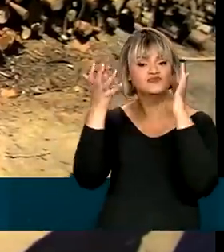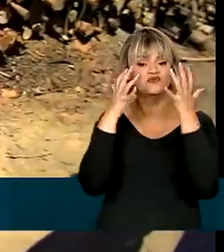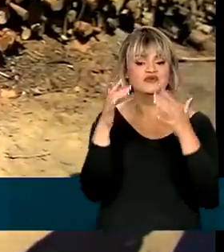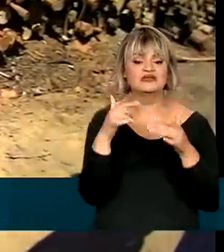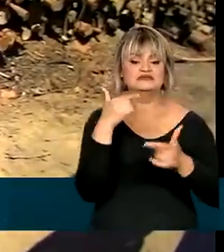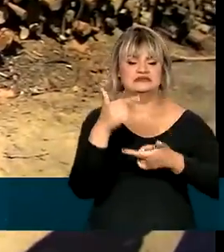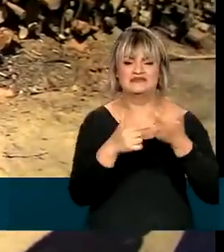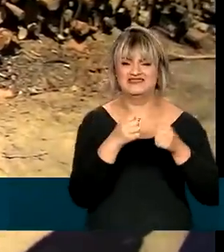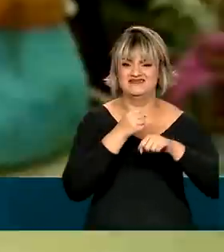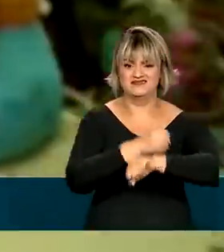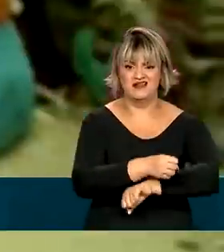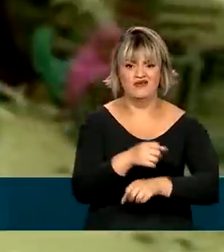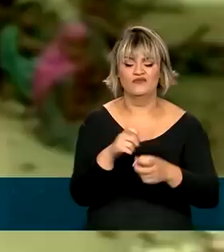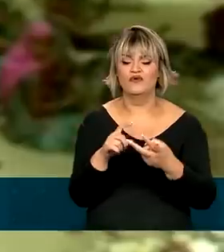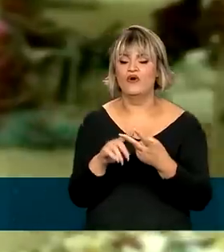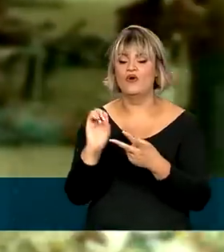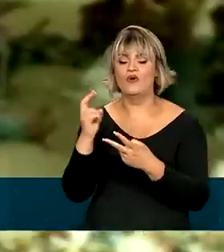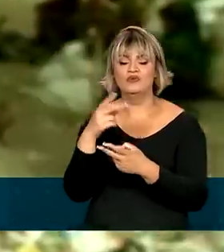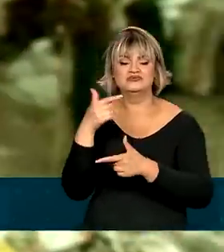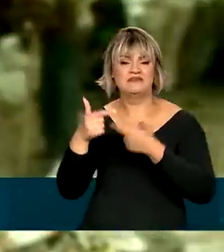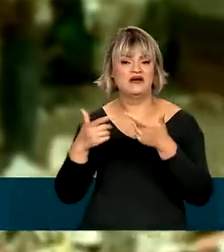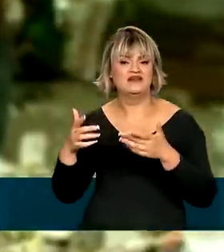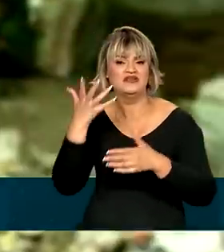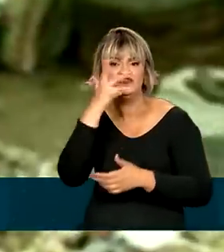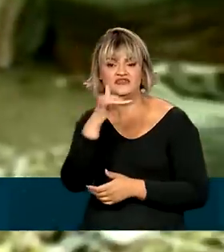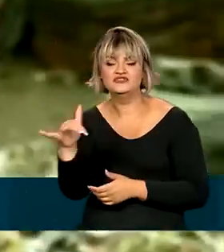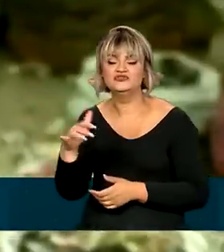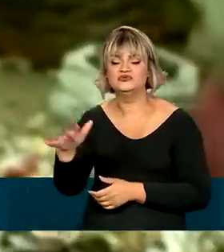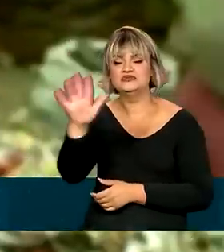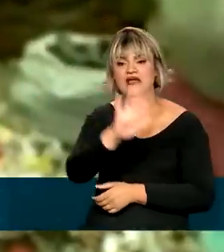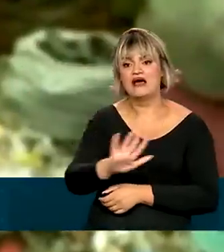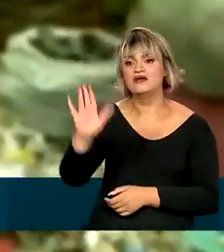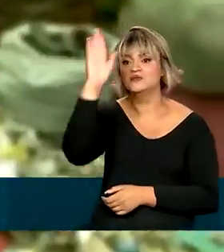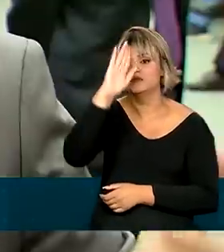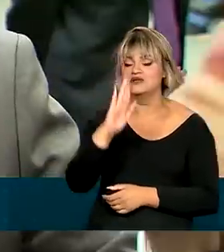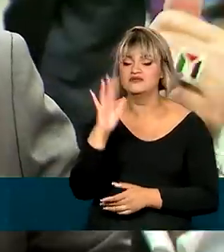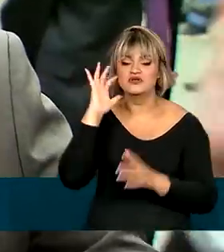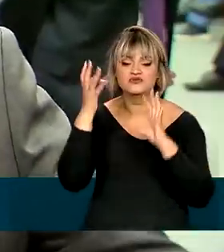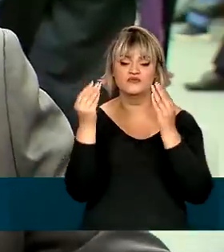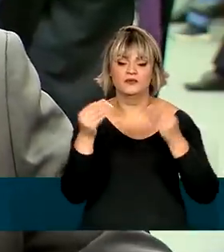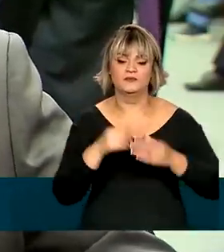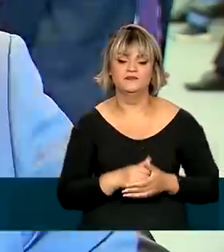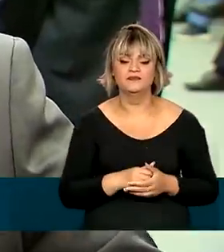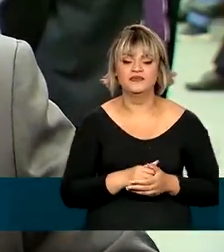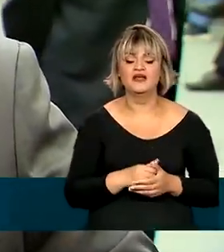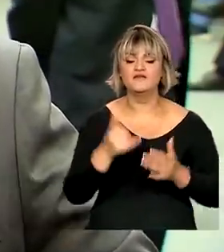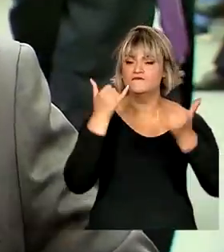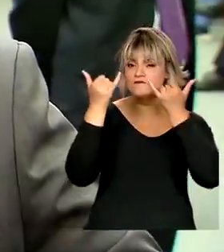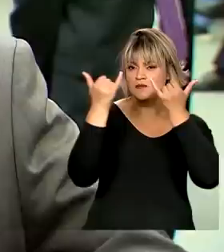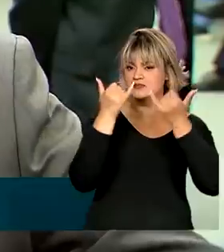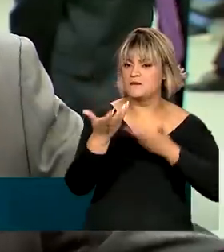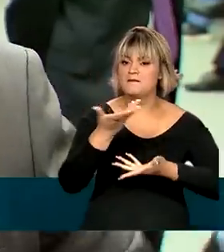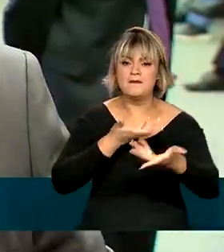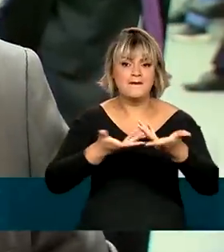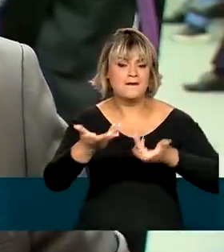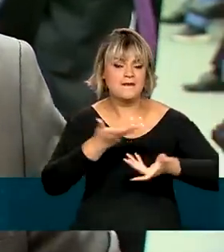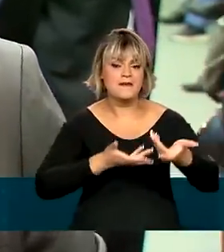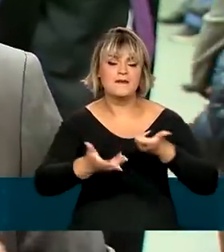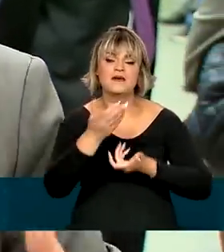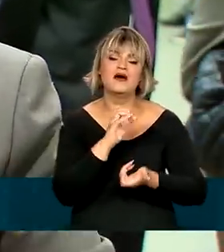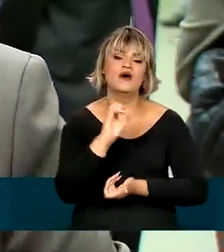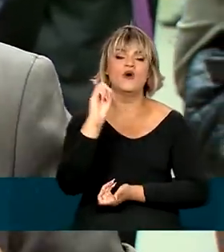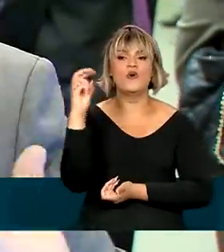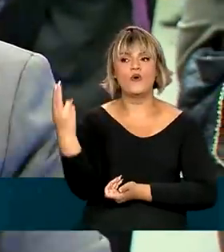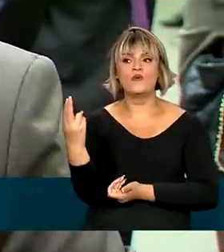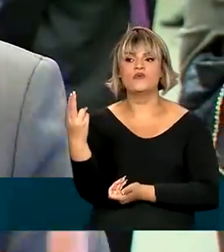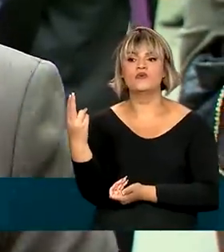o trabalho escravo e infantil em todo o território nacional. Essa troca de informação, essa troca de